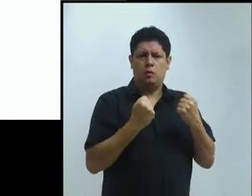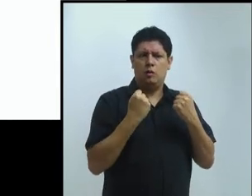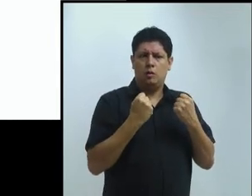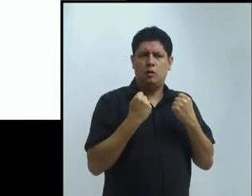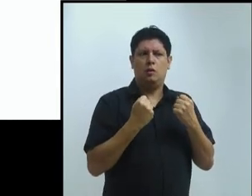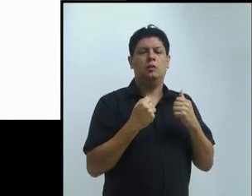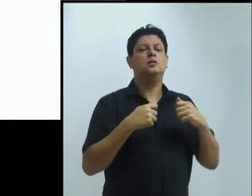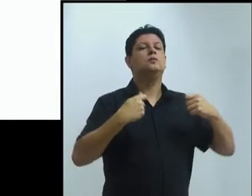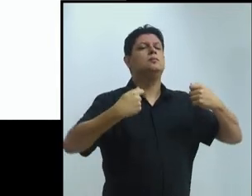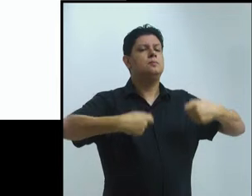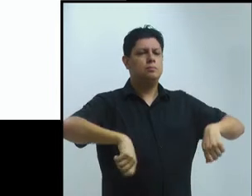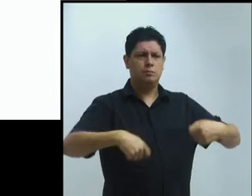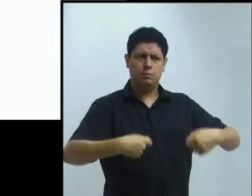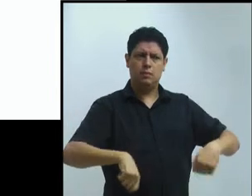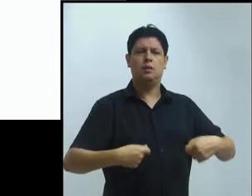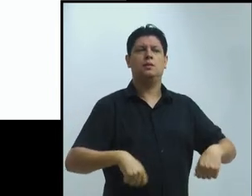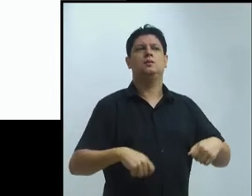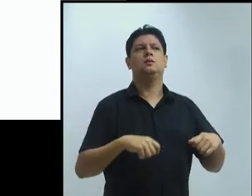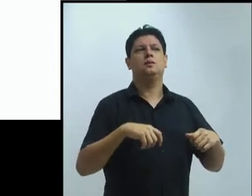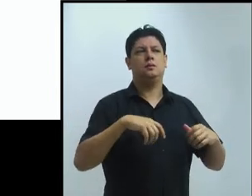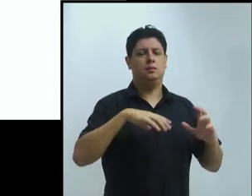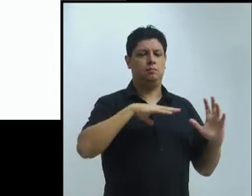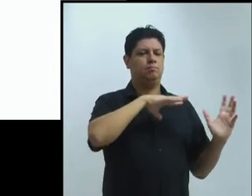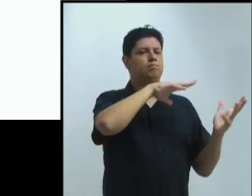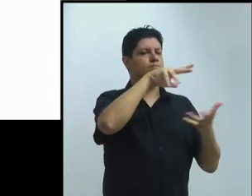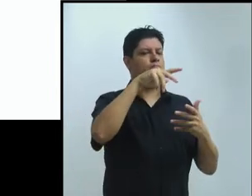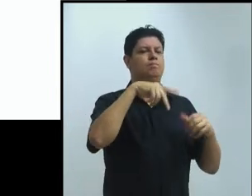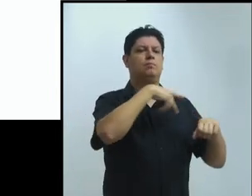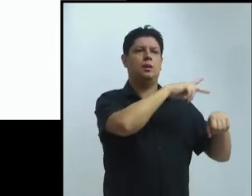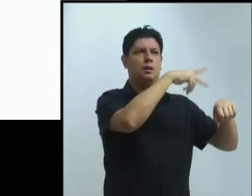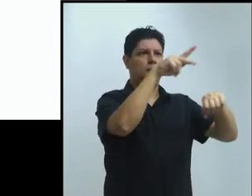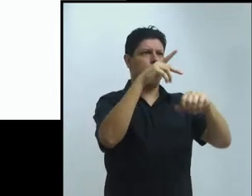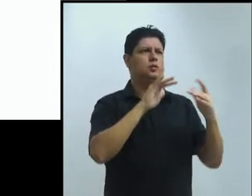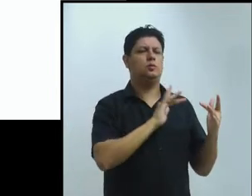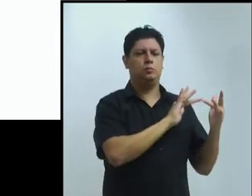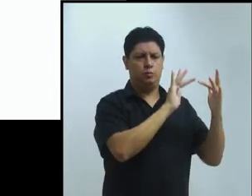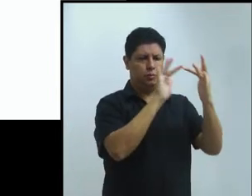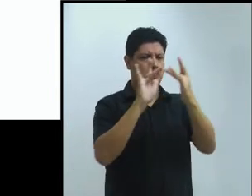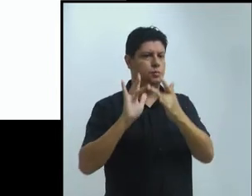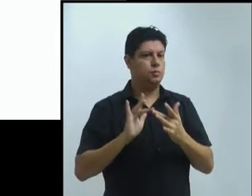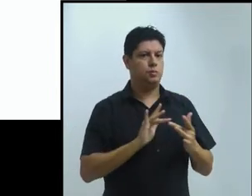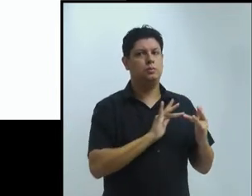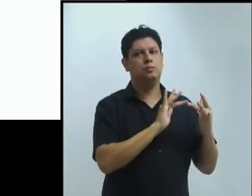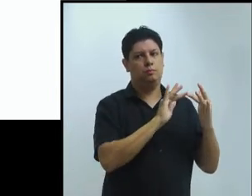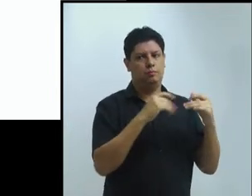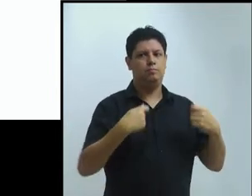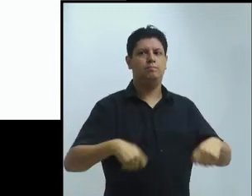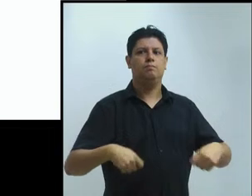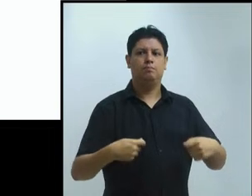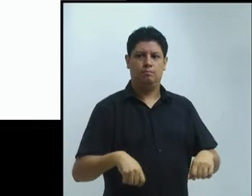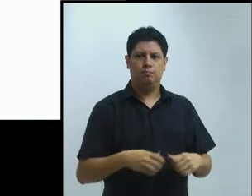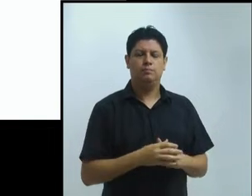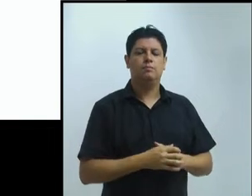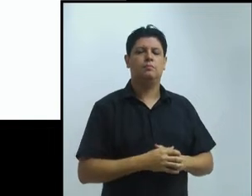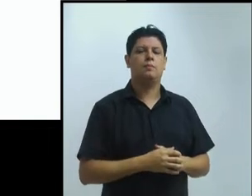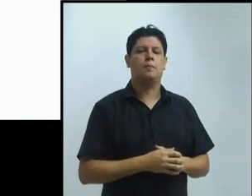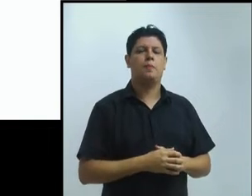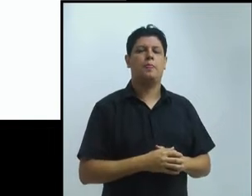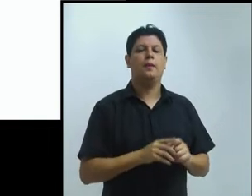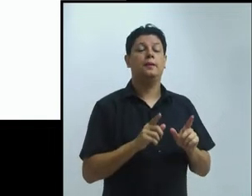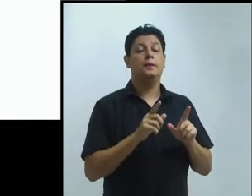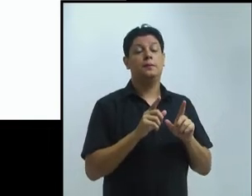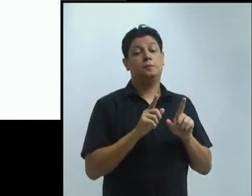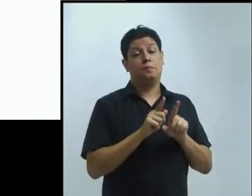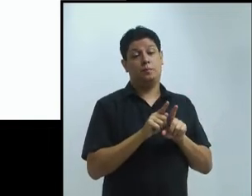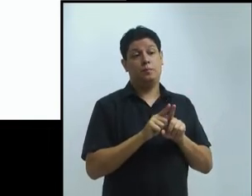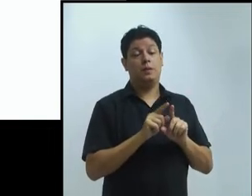característica da internacionalização. O índice de envolvimento da comunidade acadêmica da PPGL, por